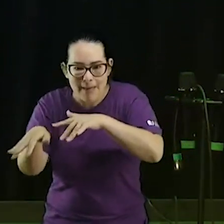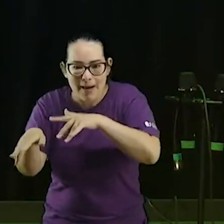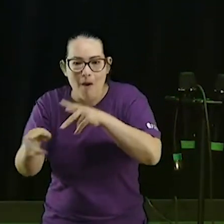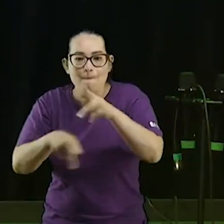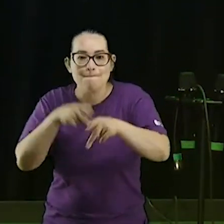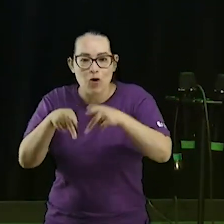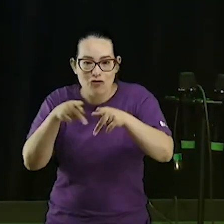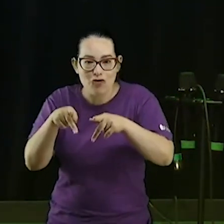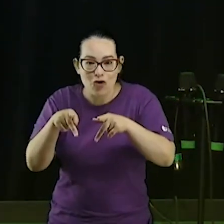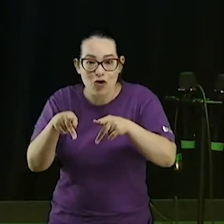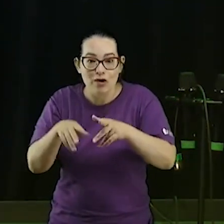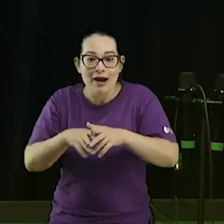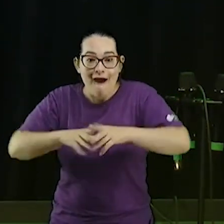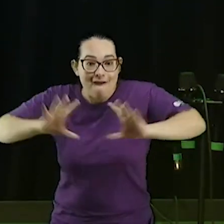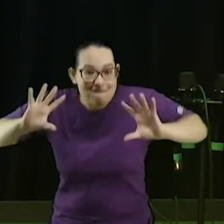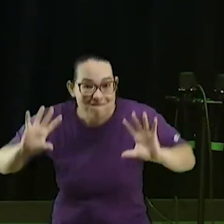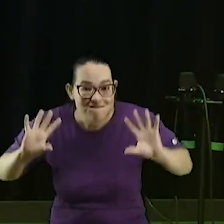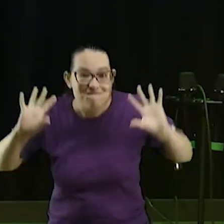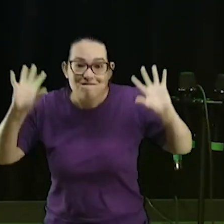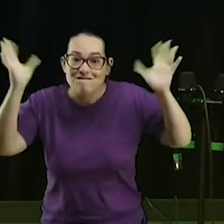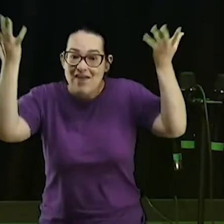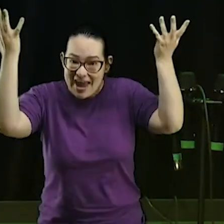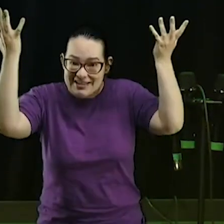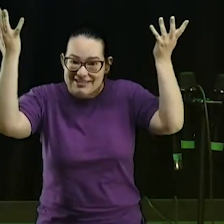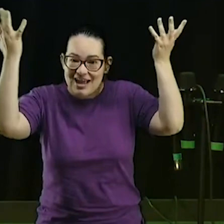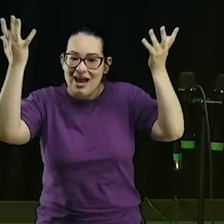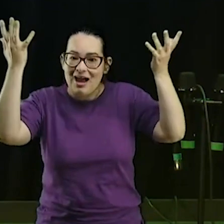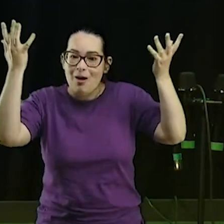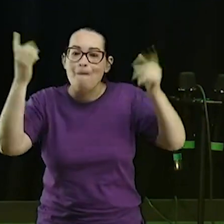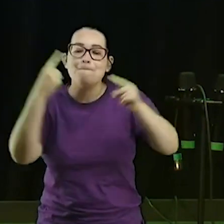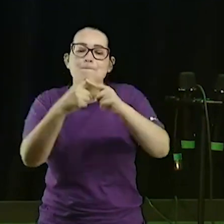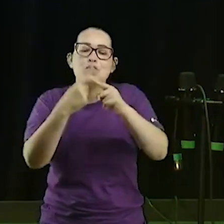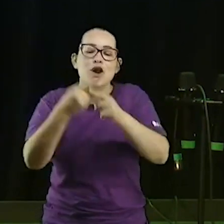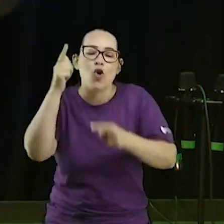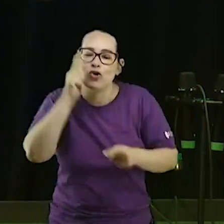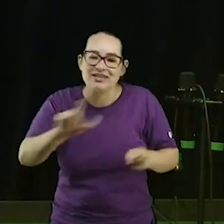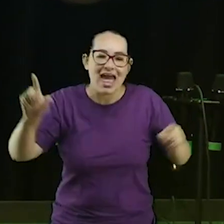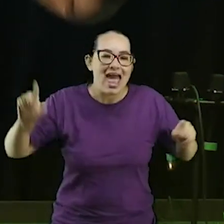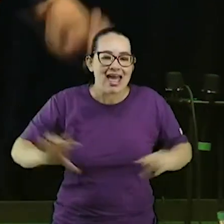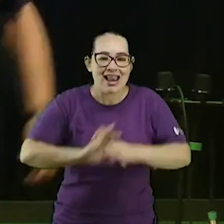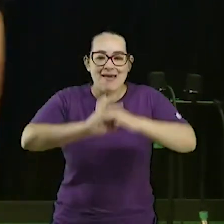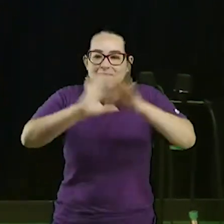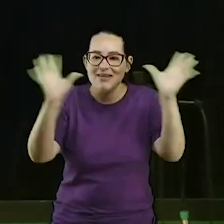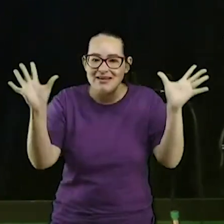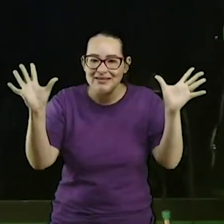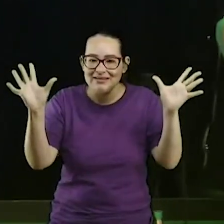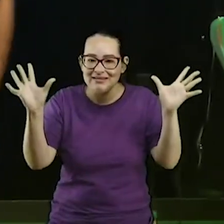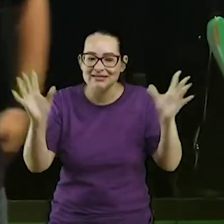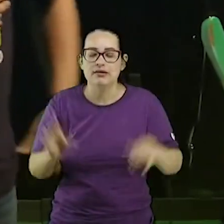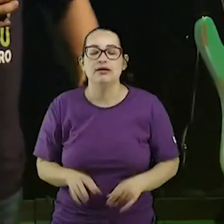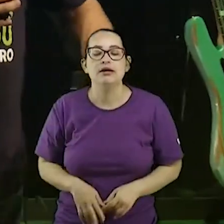festa. É sobre isso que eu quero falar hoje. quando você quer liberdade,